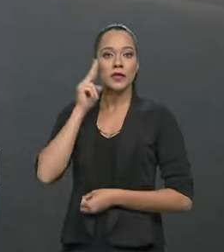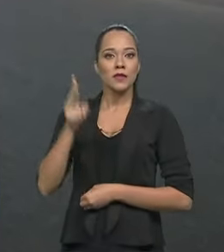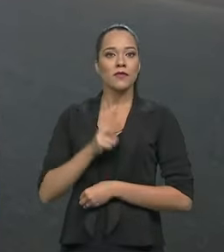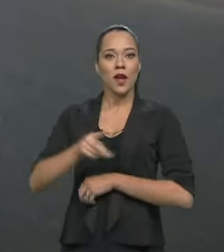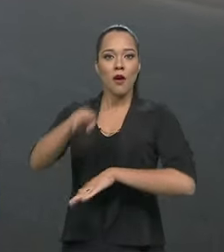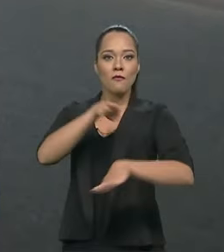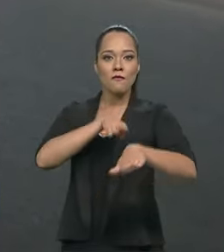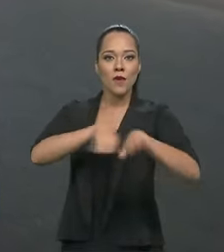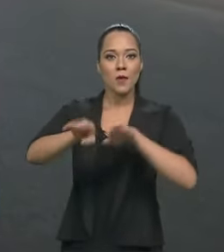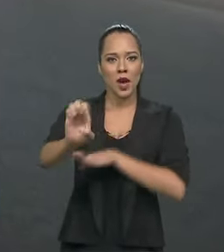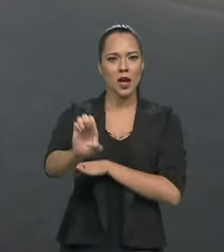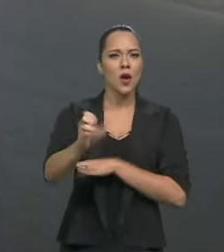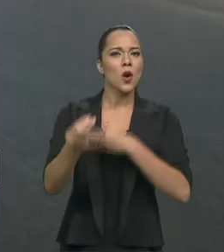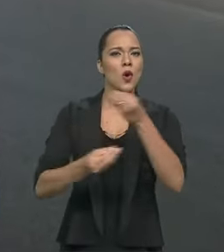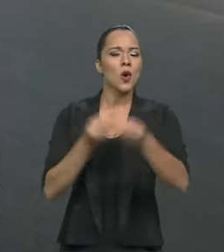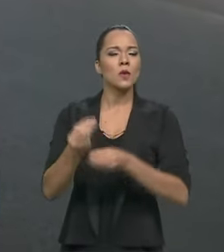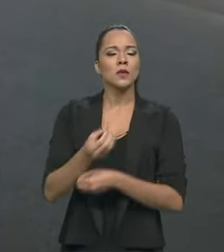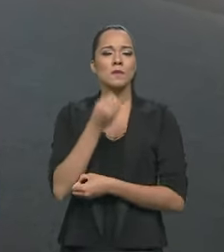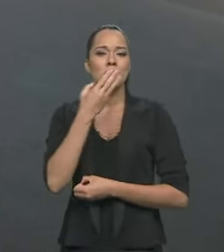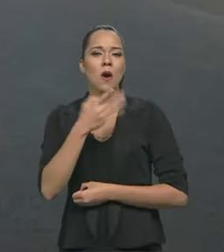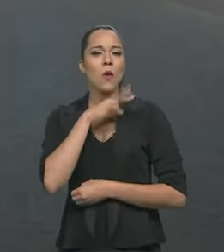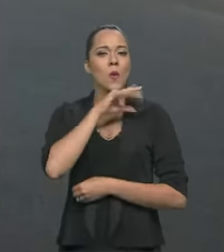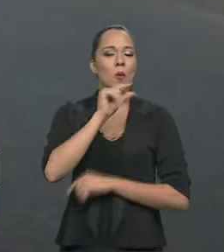Quais são os prós? Quais são os contras?